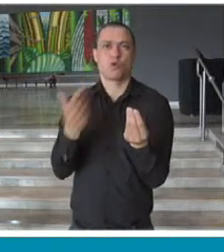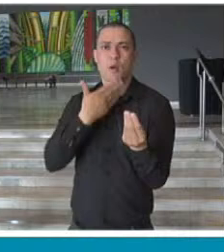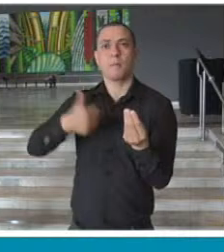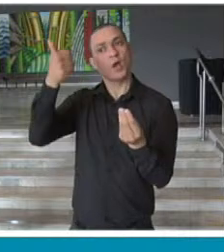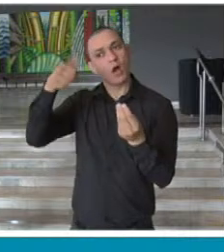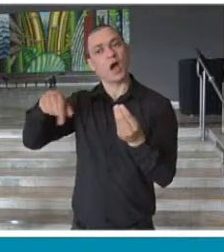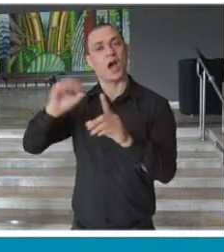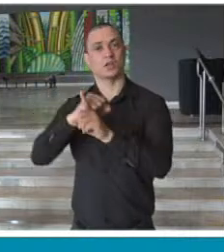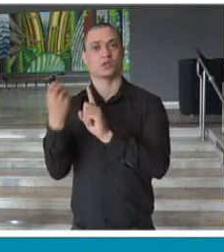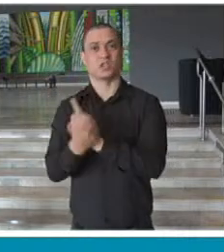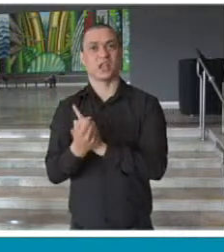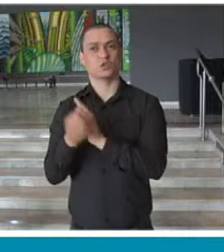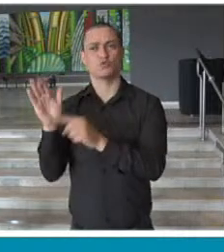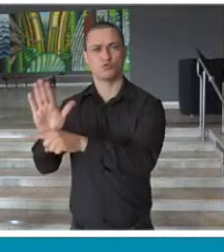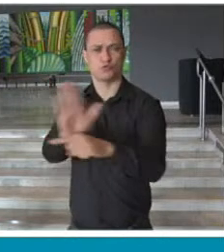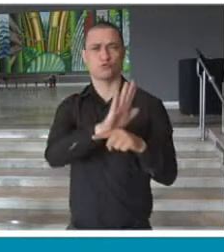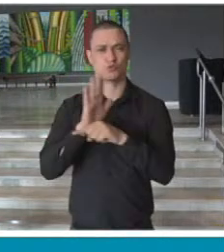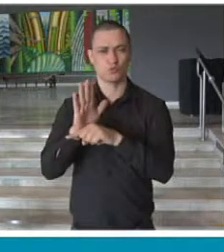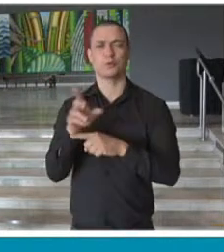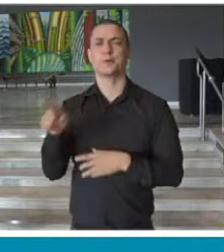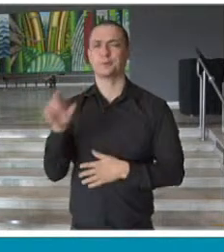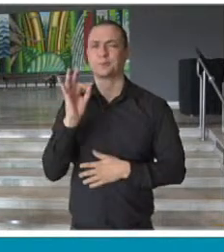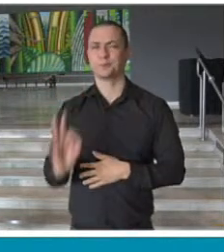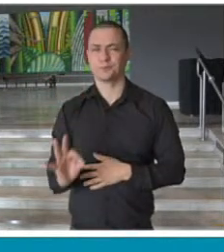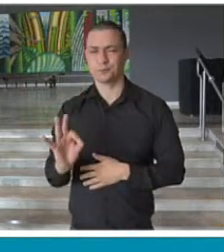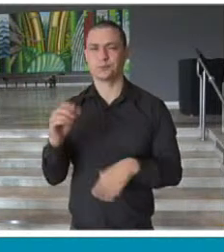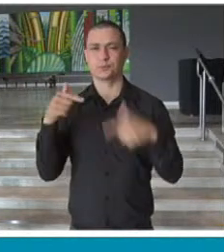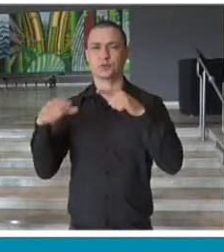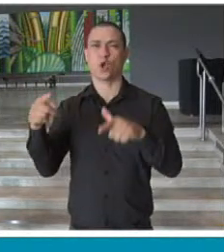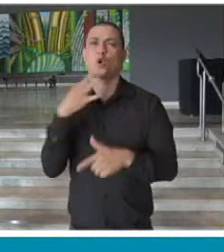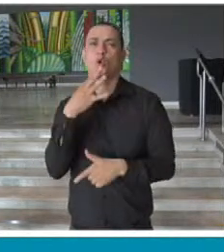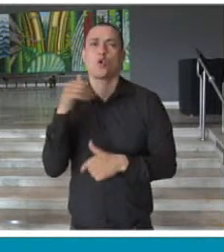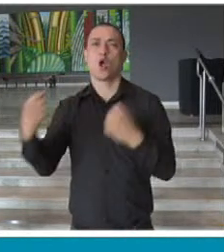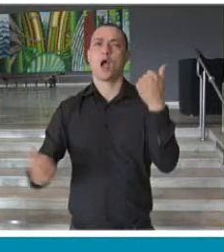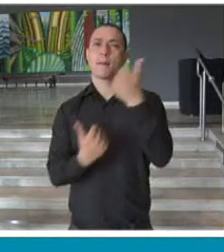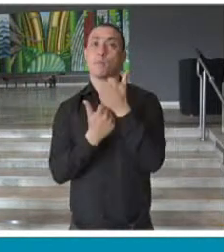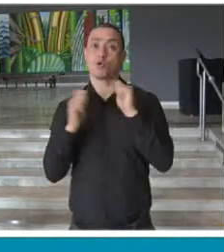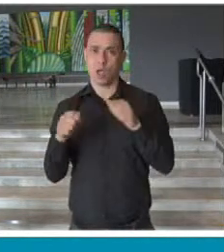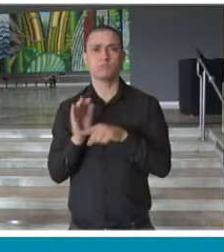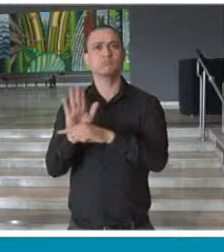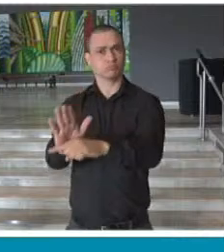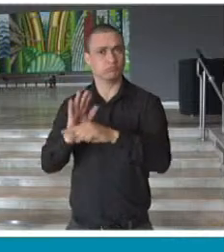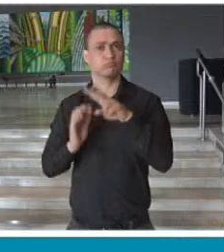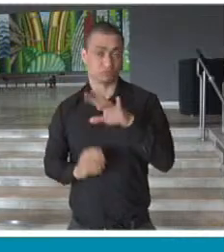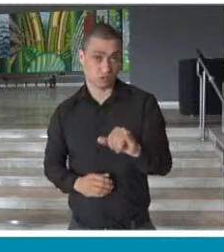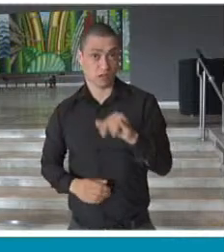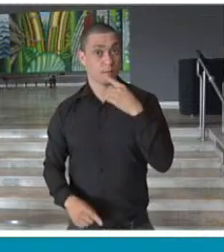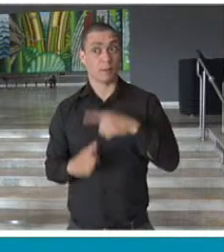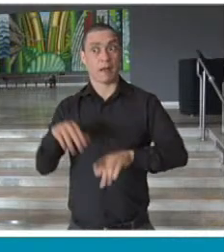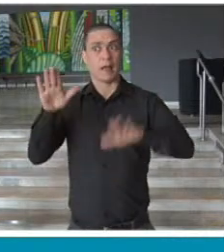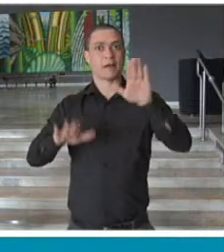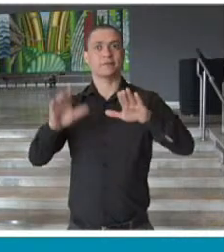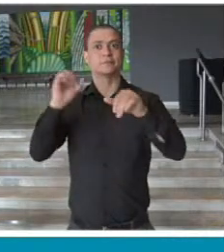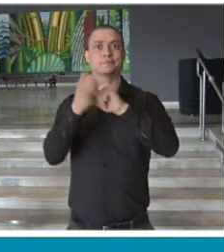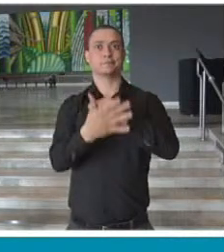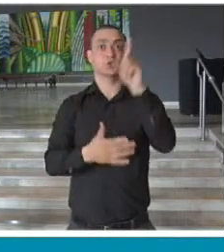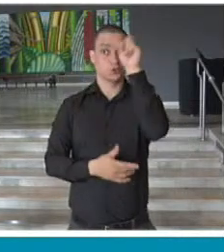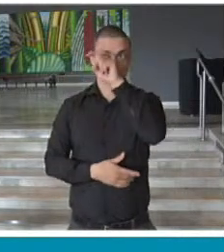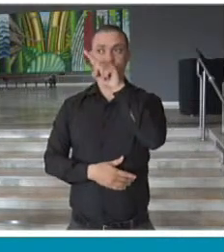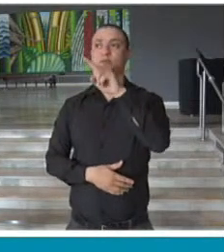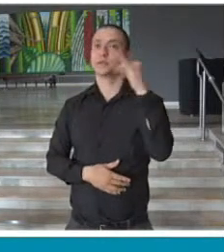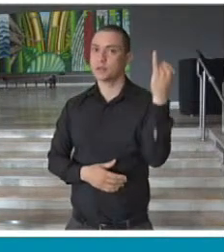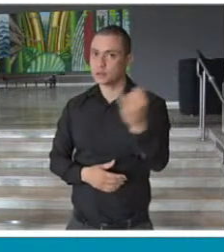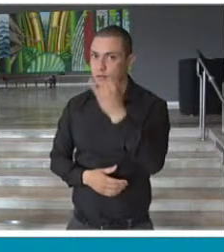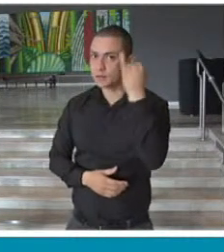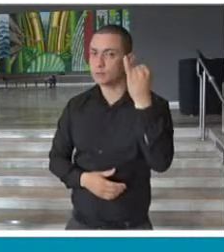sociedade e vale, sim, todo tipo de reconhecimento e apoio que pudermos dar. Mesmo em tempos difíceis, é fundamental continuar